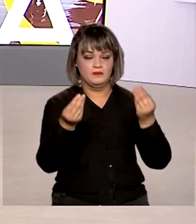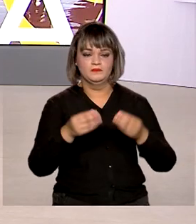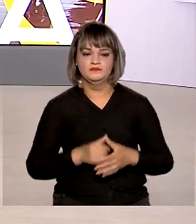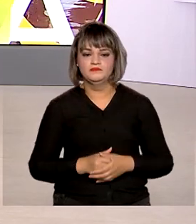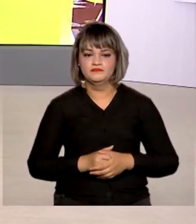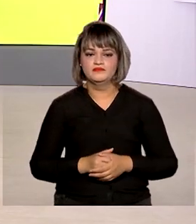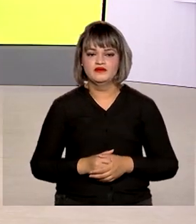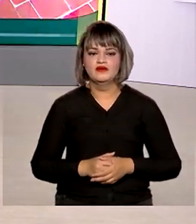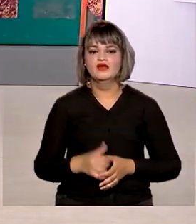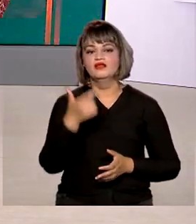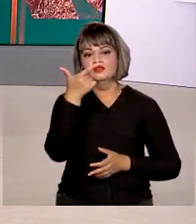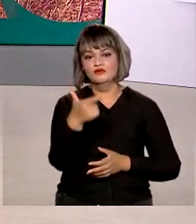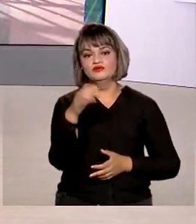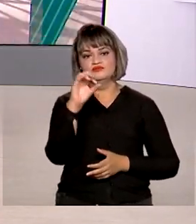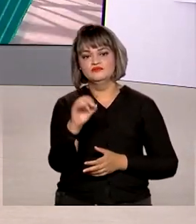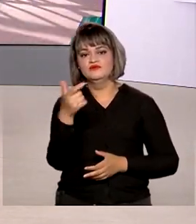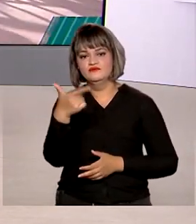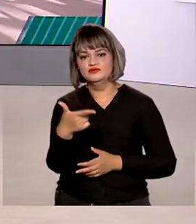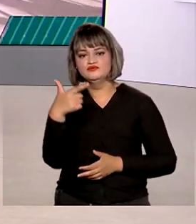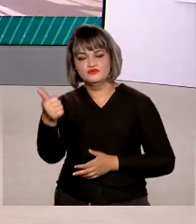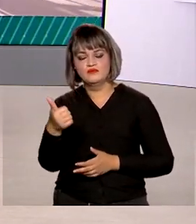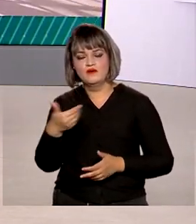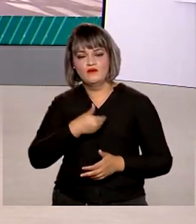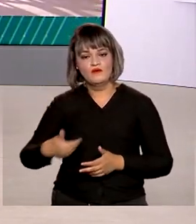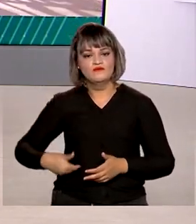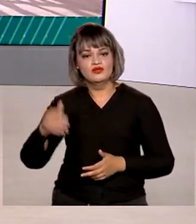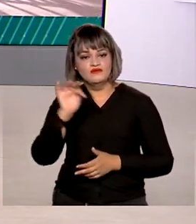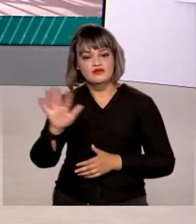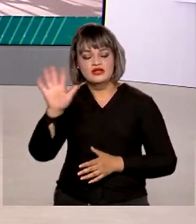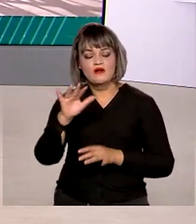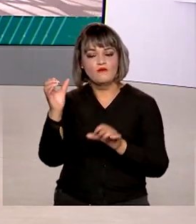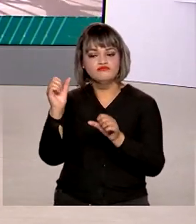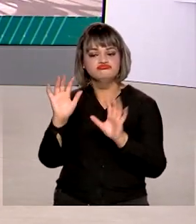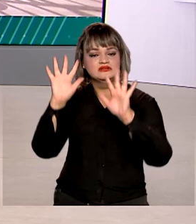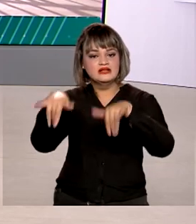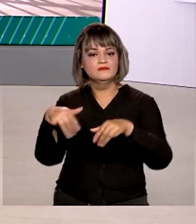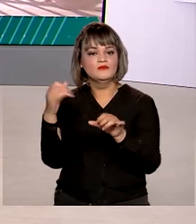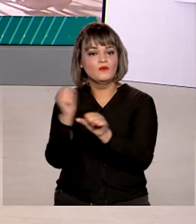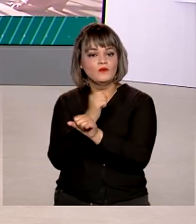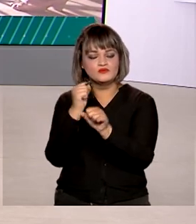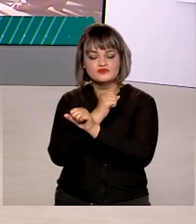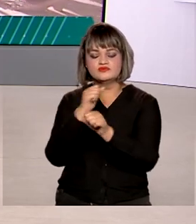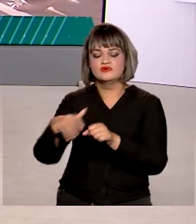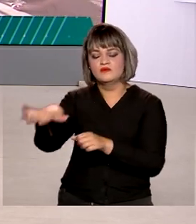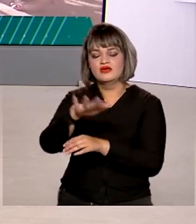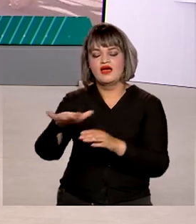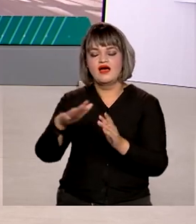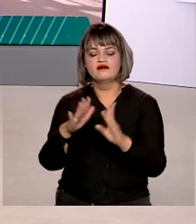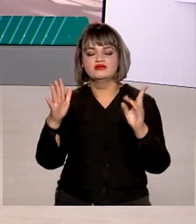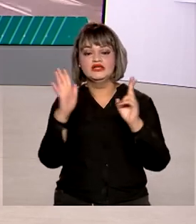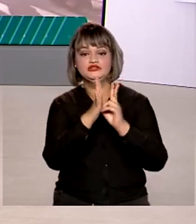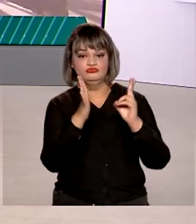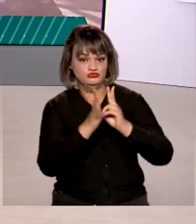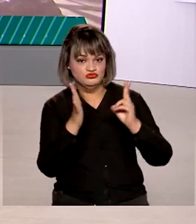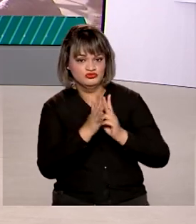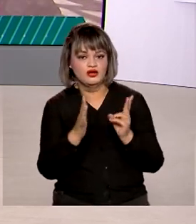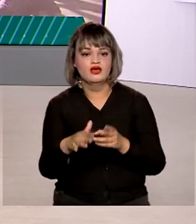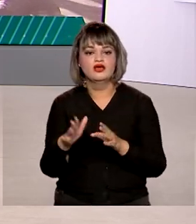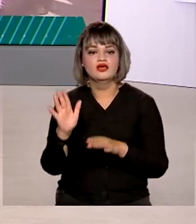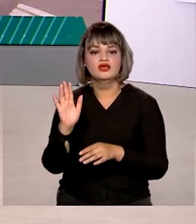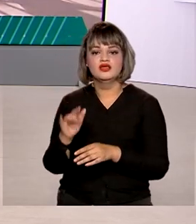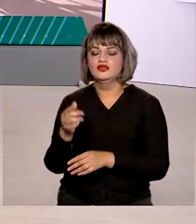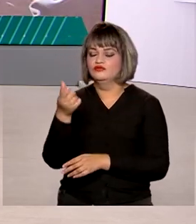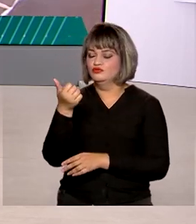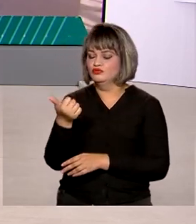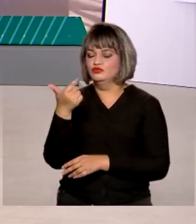Em 2021, o governo federal concluiu obras de saneamento em comunidades indígenas e levou mais de 12